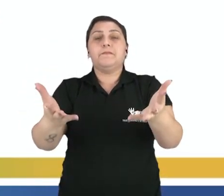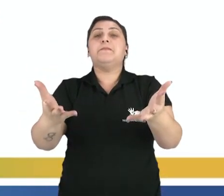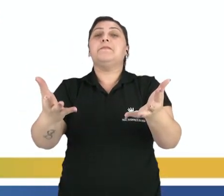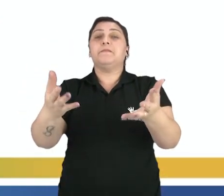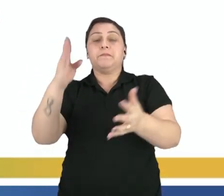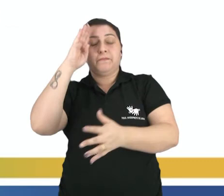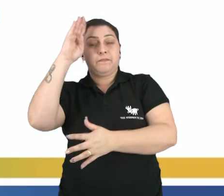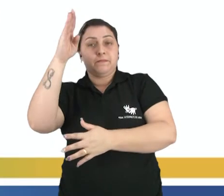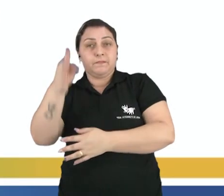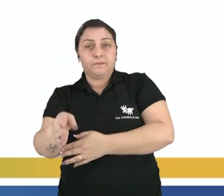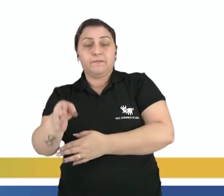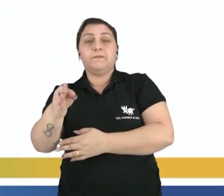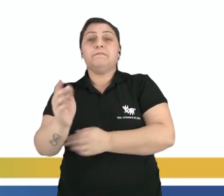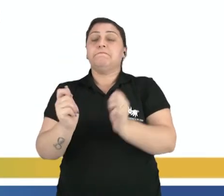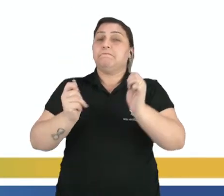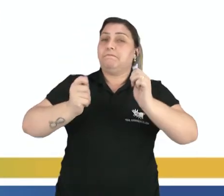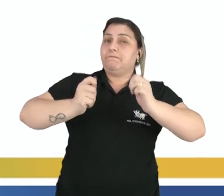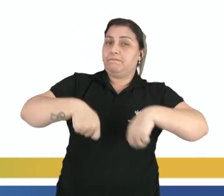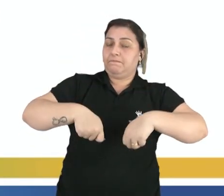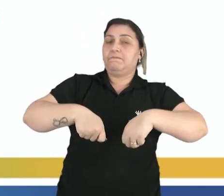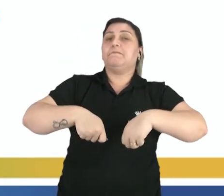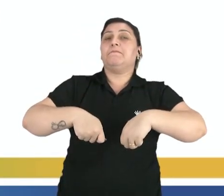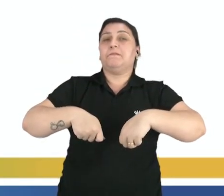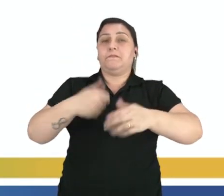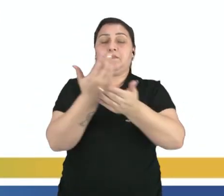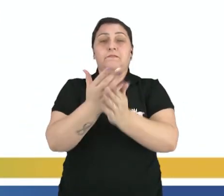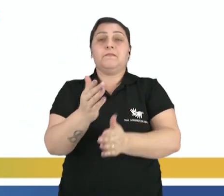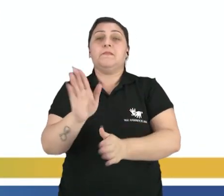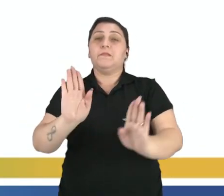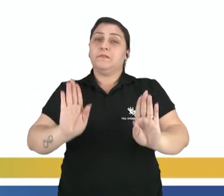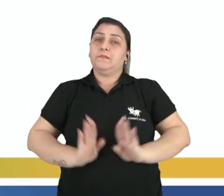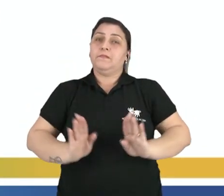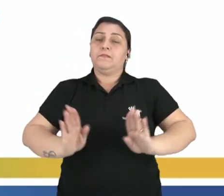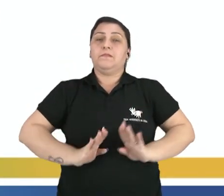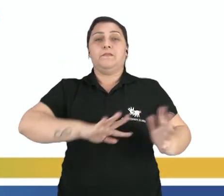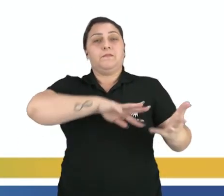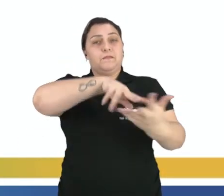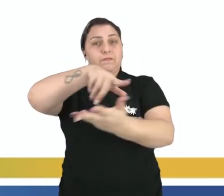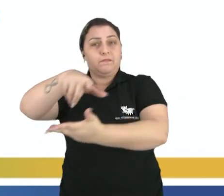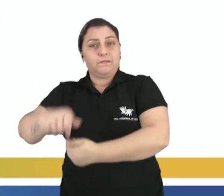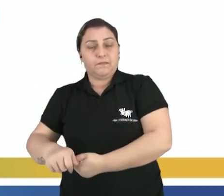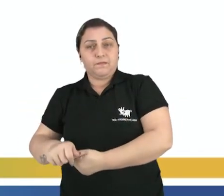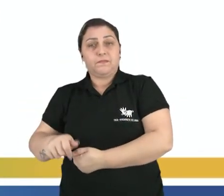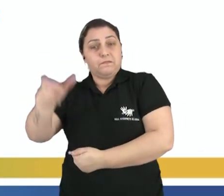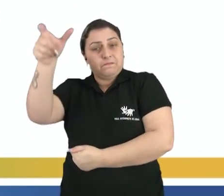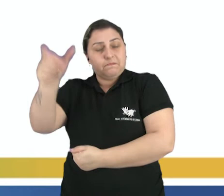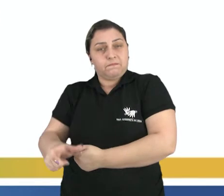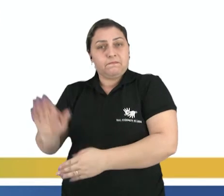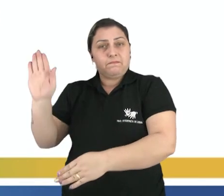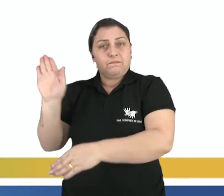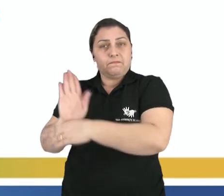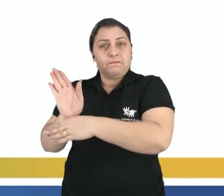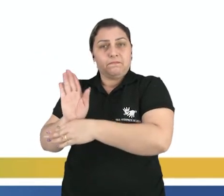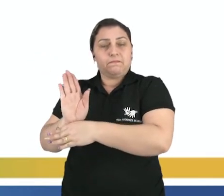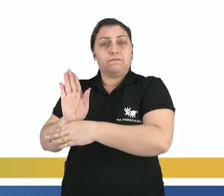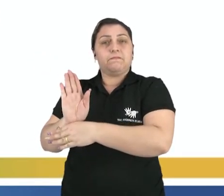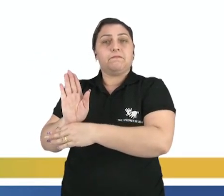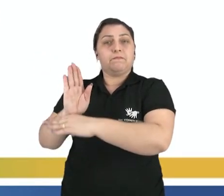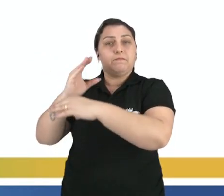motivado principalmente pela possibilidade de acabar com a fome no mundo. Então, os biotecnólogos, as pessoas que têm